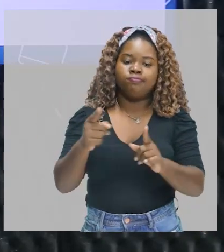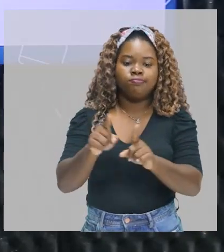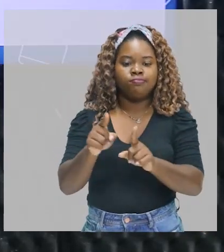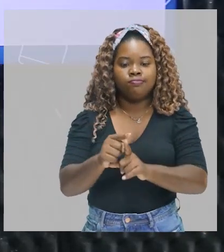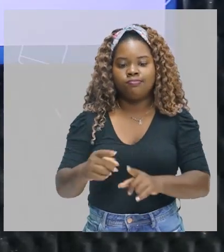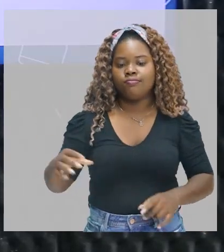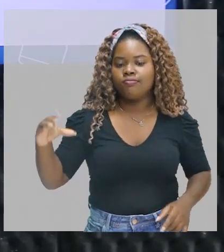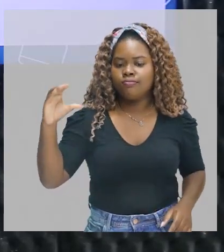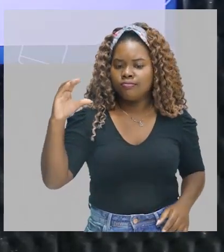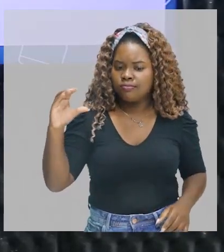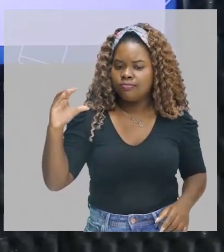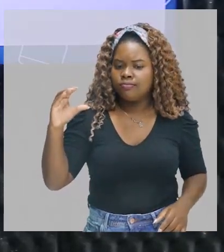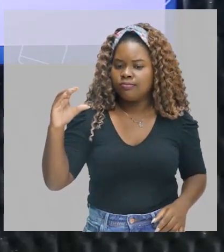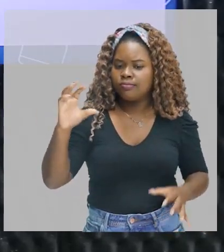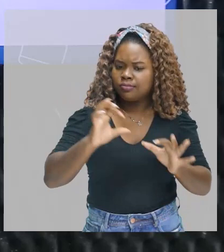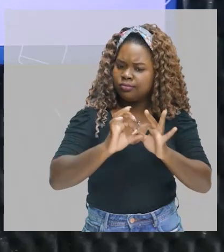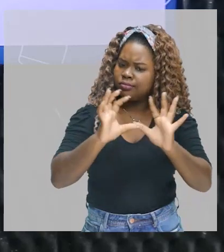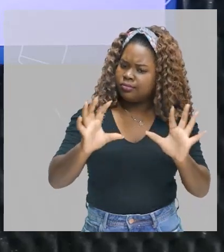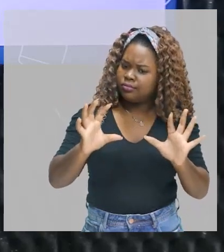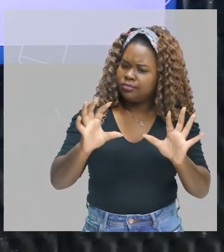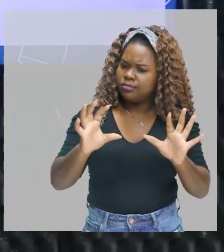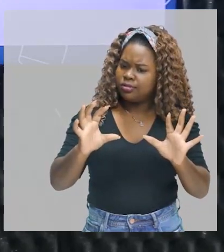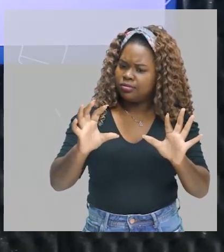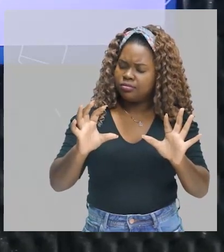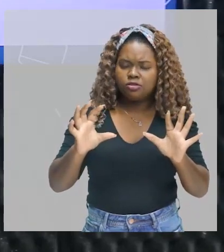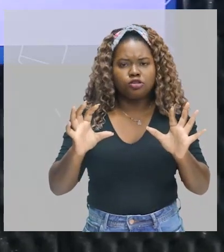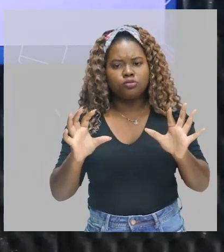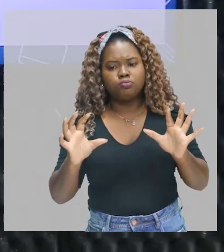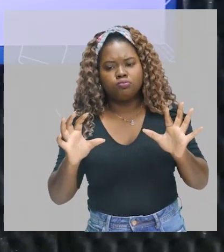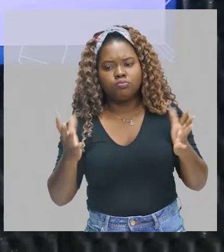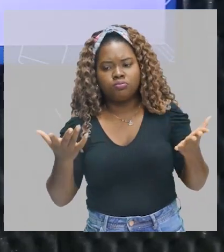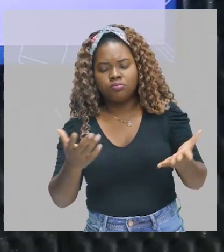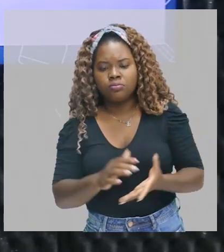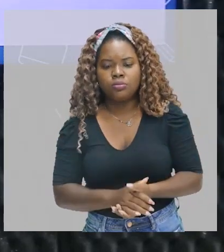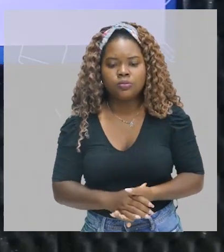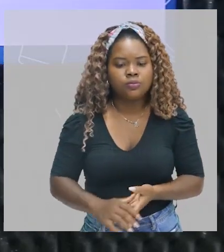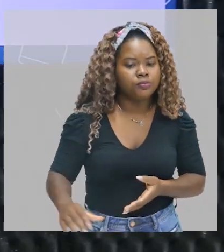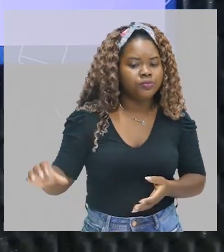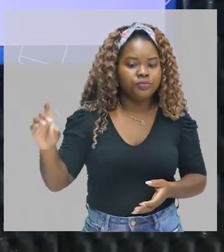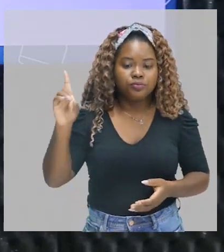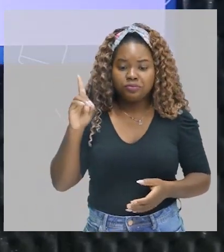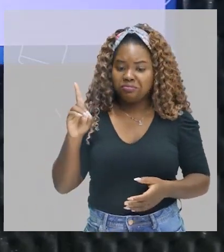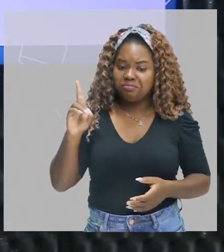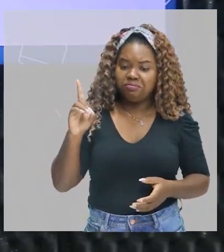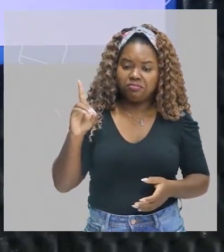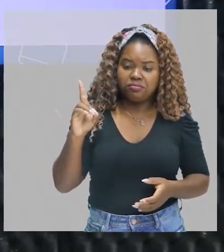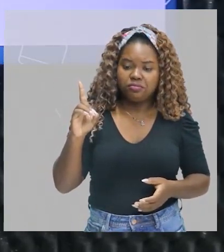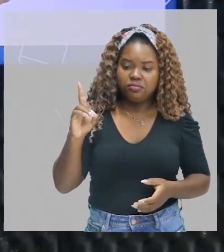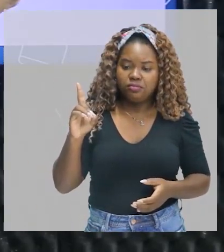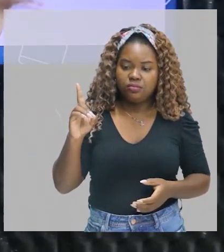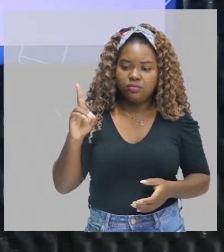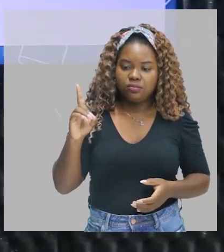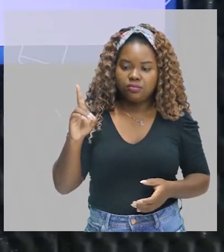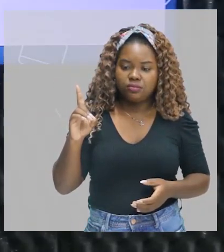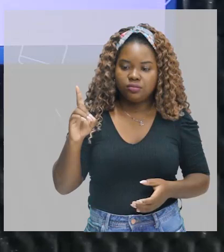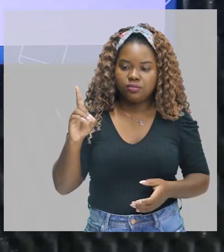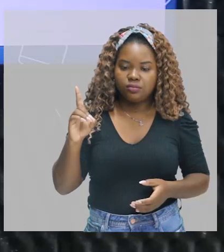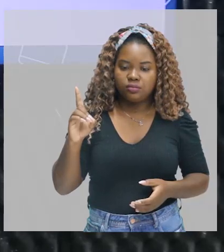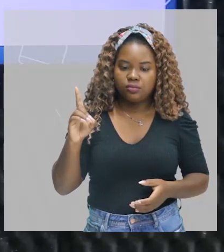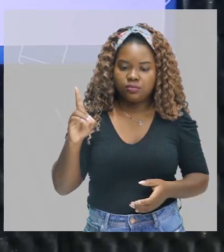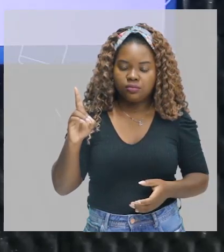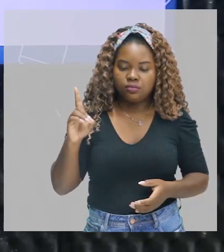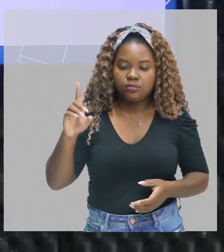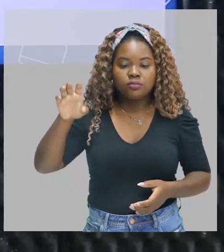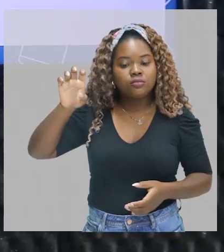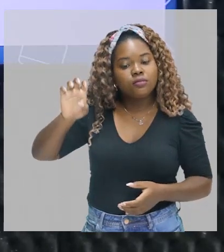Pregando a liberdade, manter-se preso. Marcado por tendências liberais, opôs-se ao nacionalismo político.